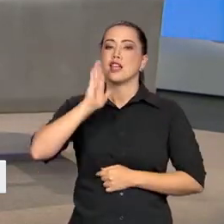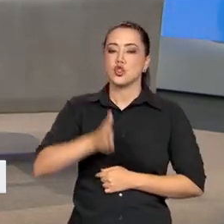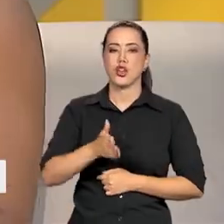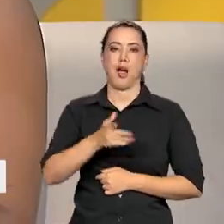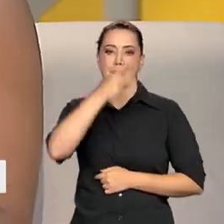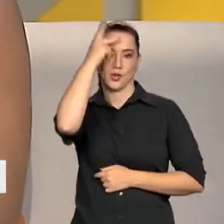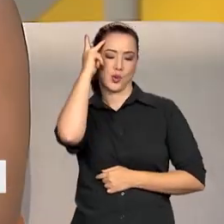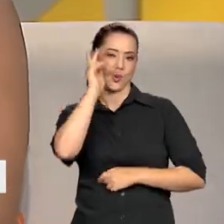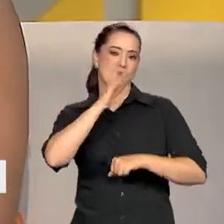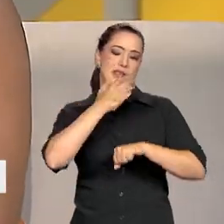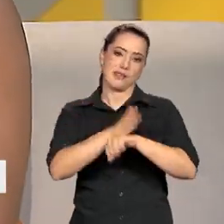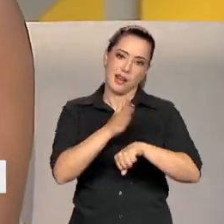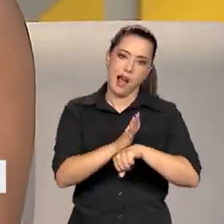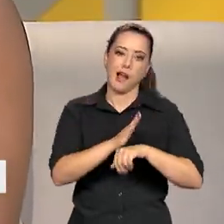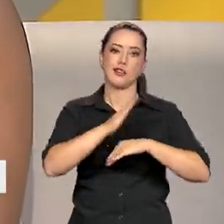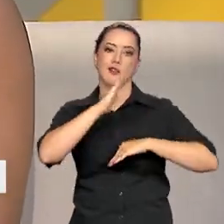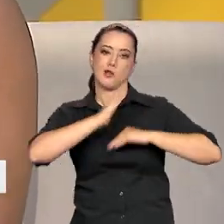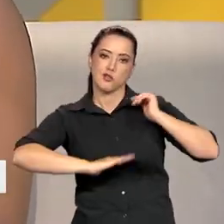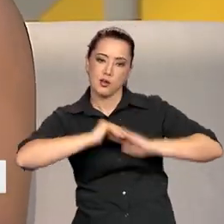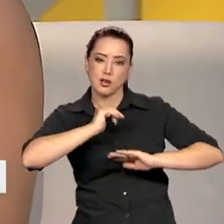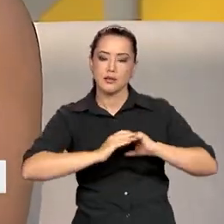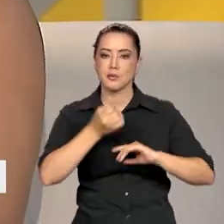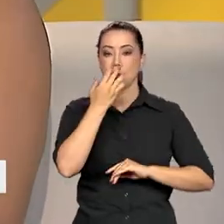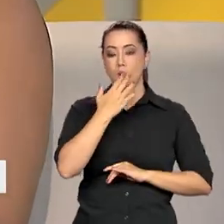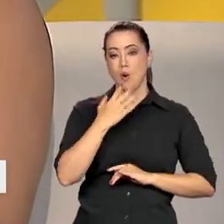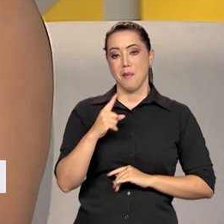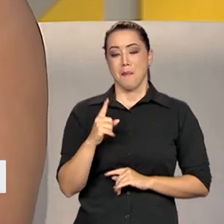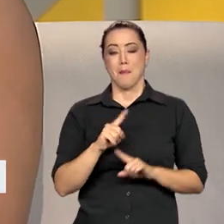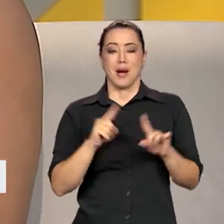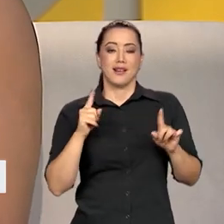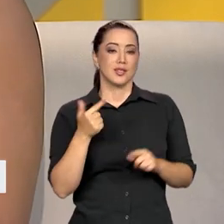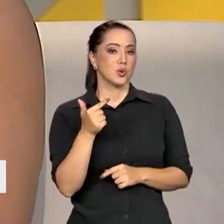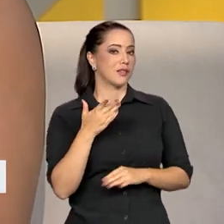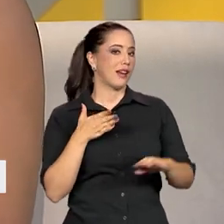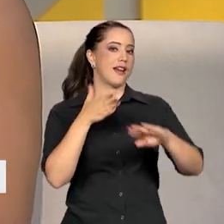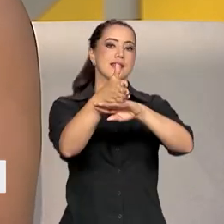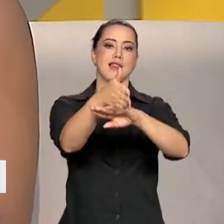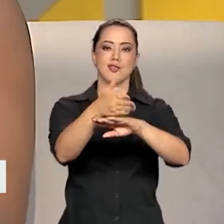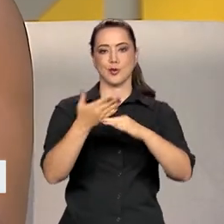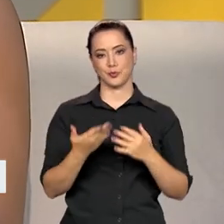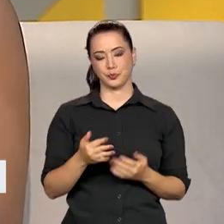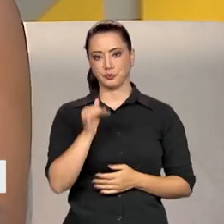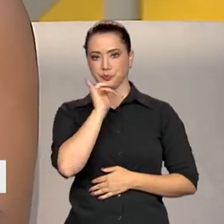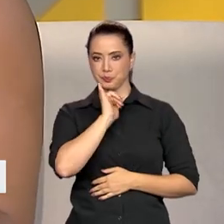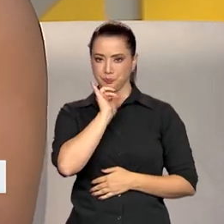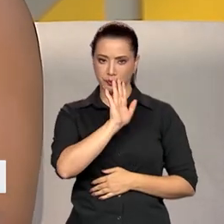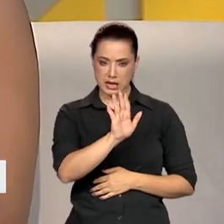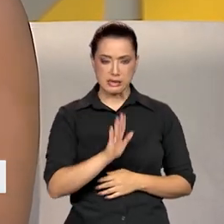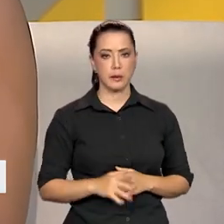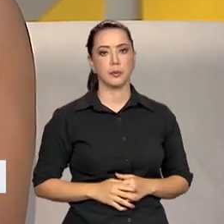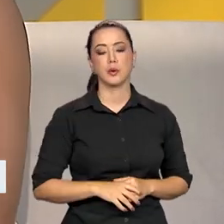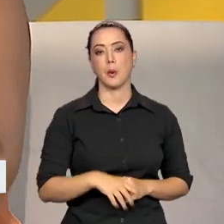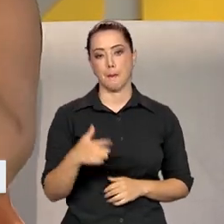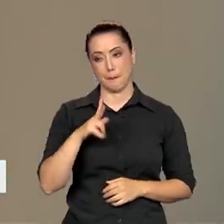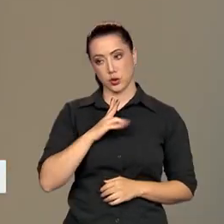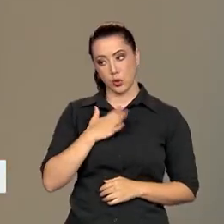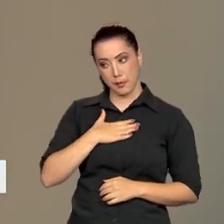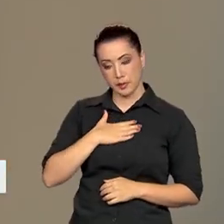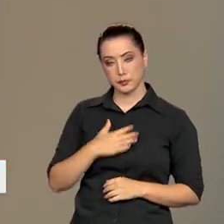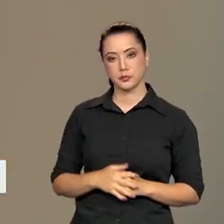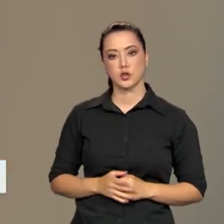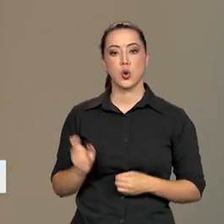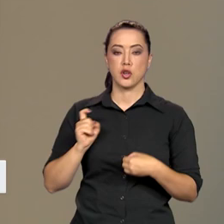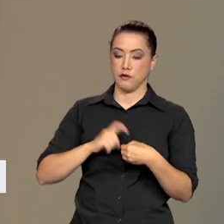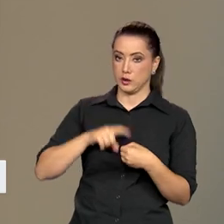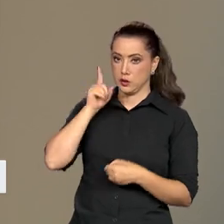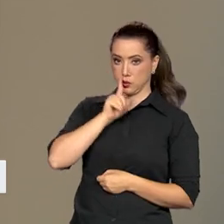disputando. O que, infelizmente, a gente tem é a falta de acesso a esses lugares. Então, eu vou te dar um exemplo pessoal. Quando eu